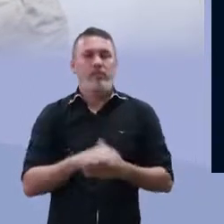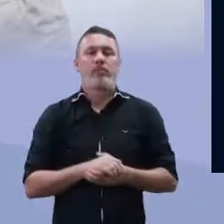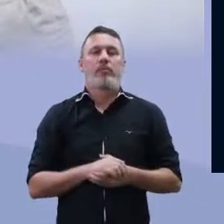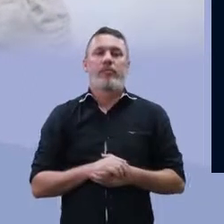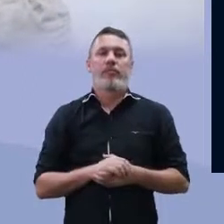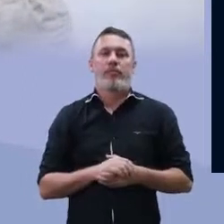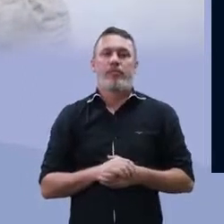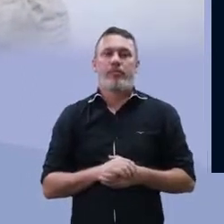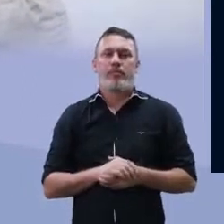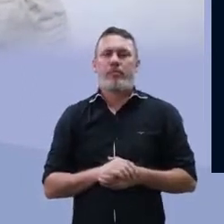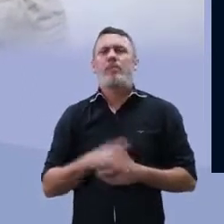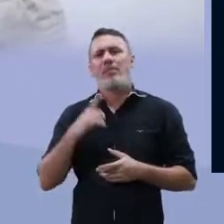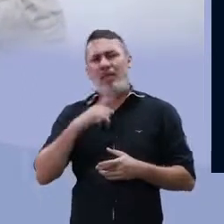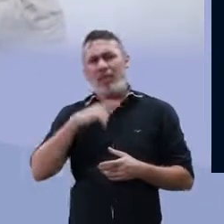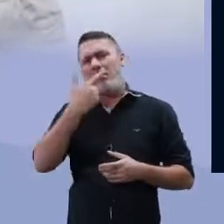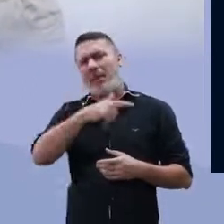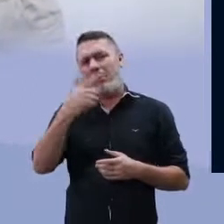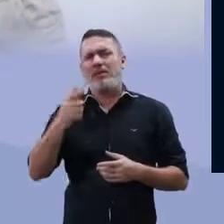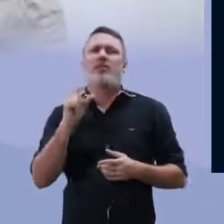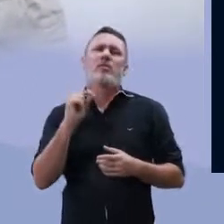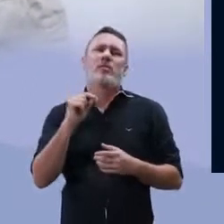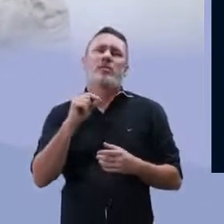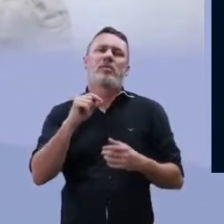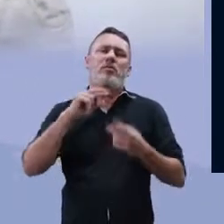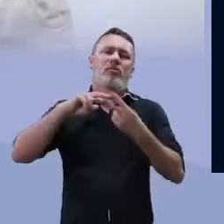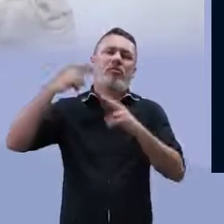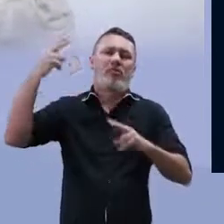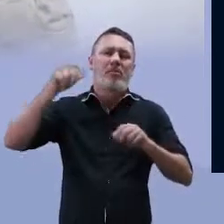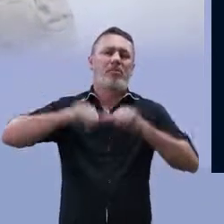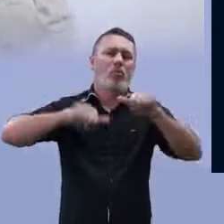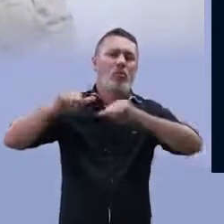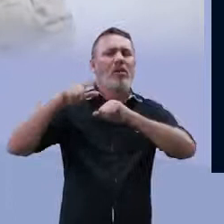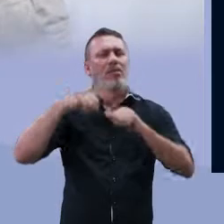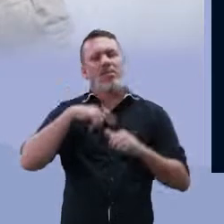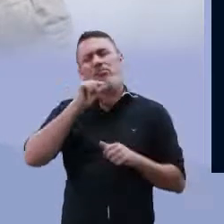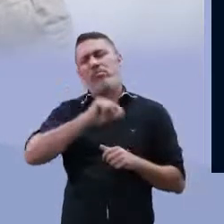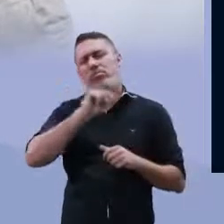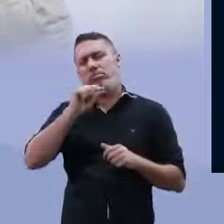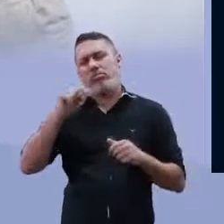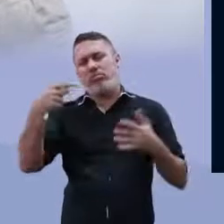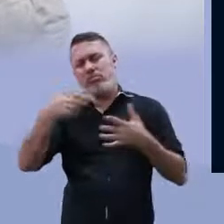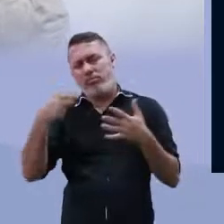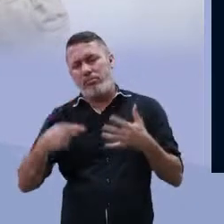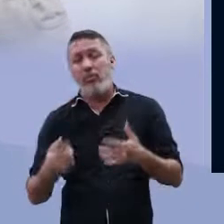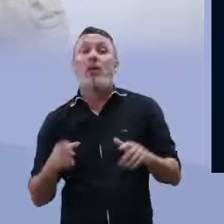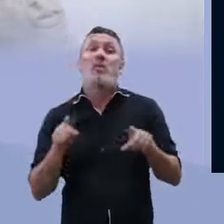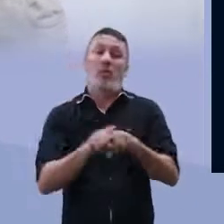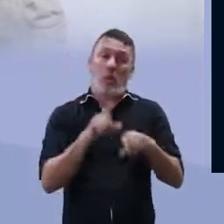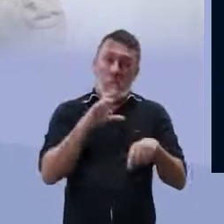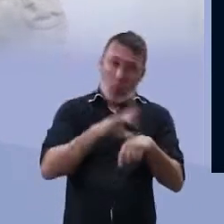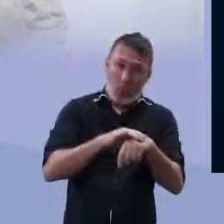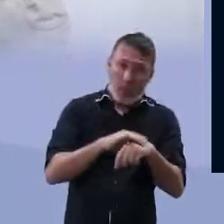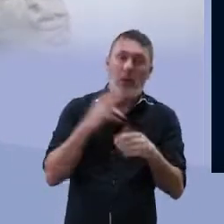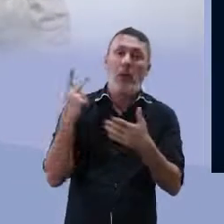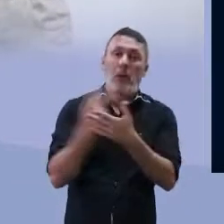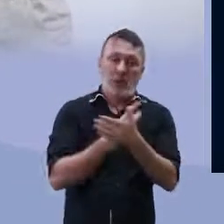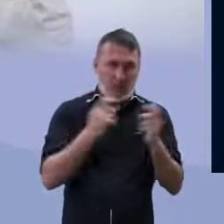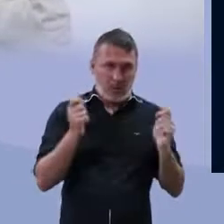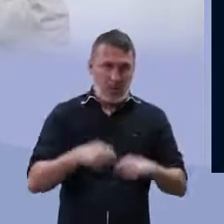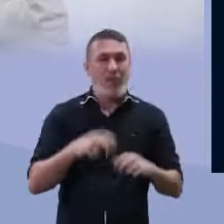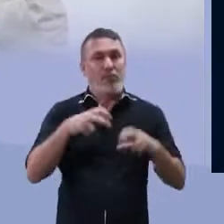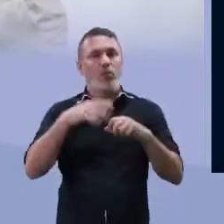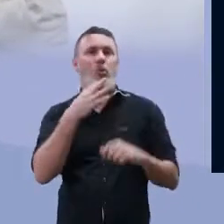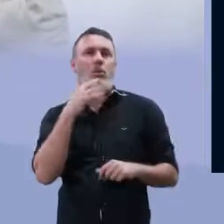Muitas são utilizadas para fazer a produção de organismos geneticamente modificados, podem ser